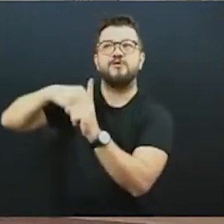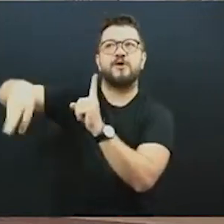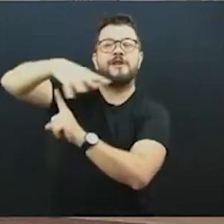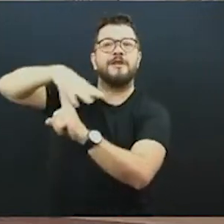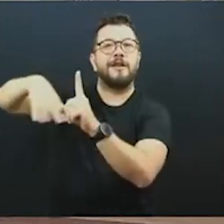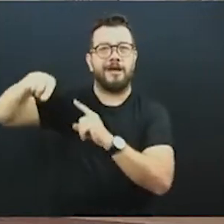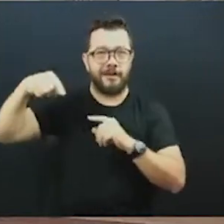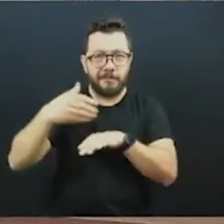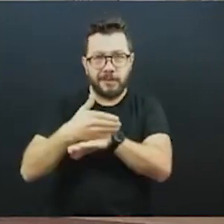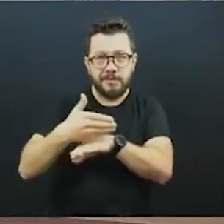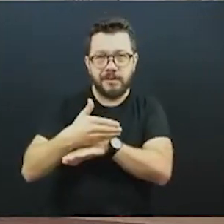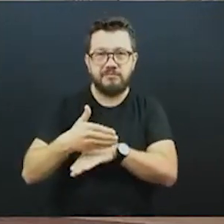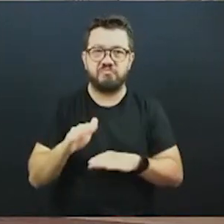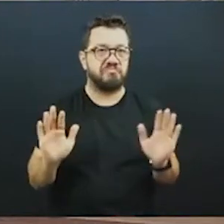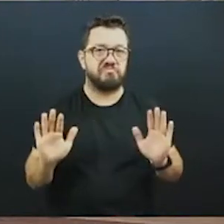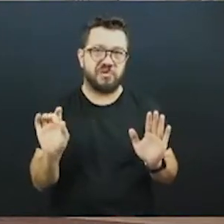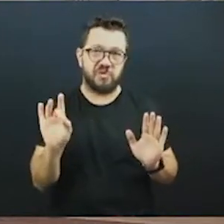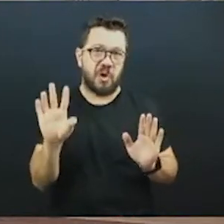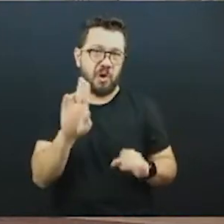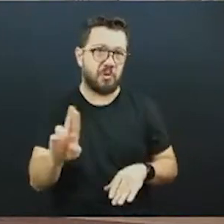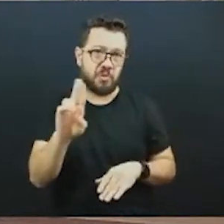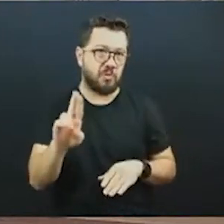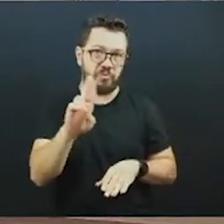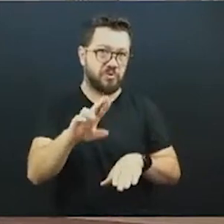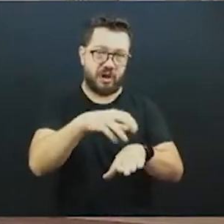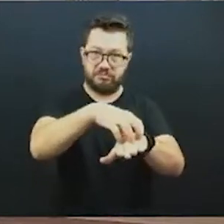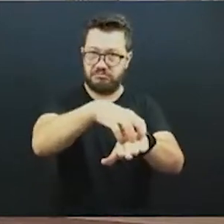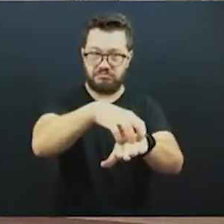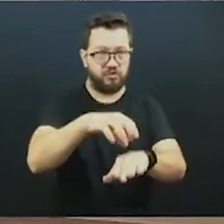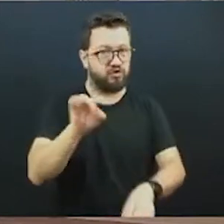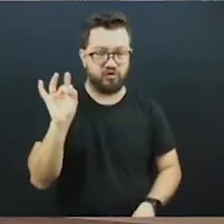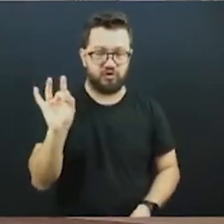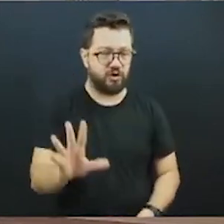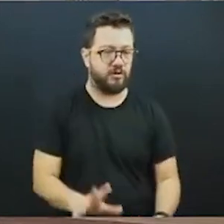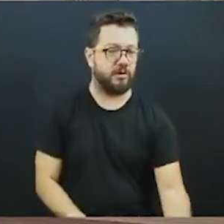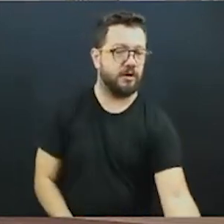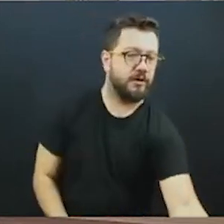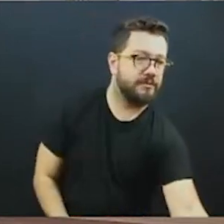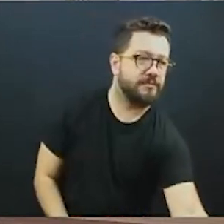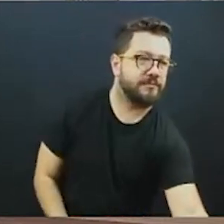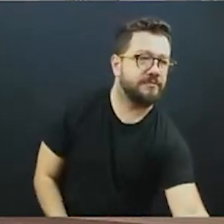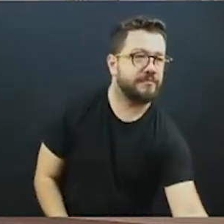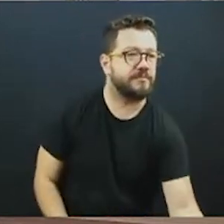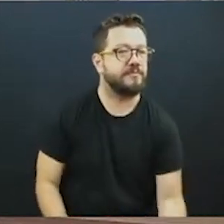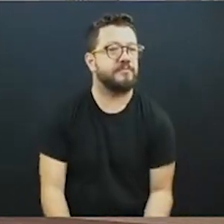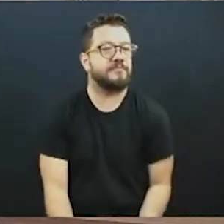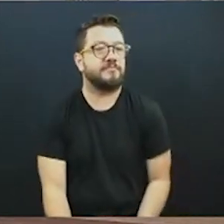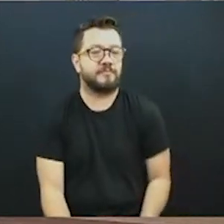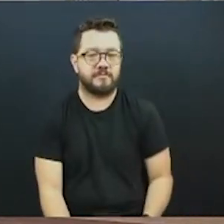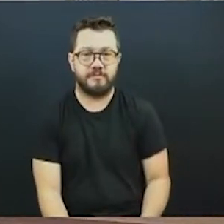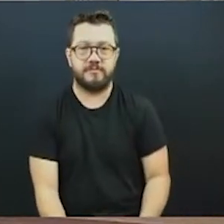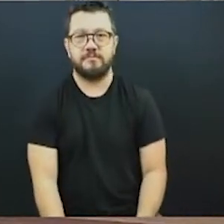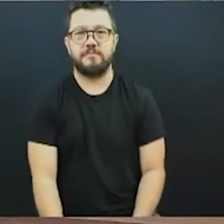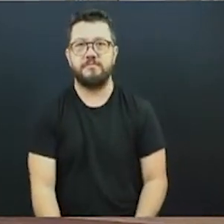proforma, para se dizer que a sociedade teve a chance de participar, mas que, no final das contas, é